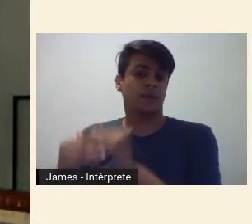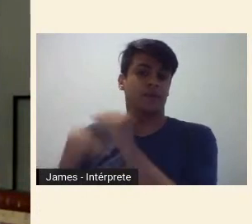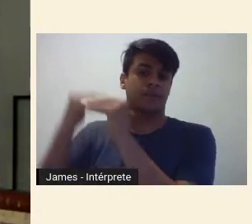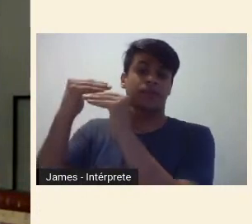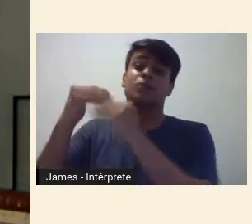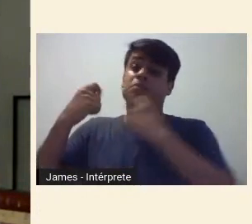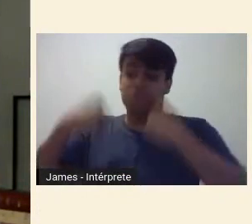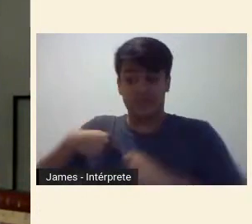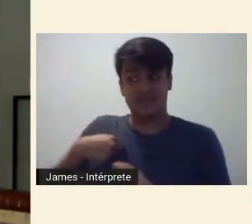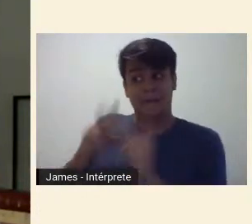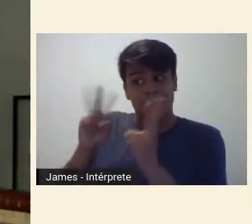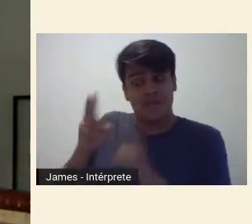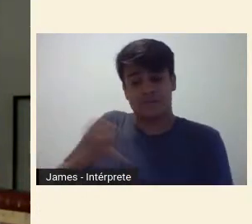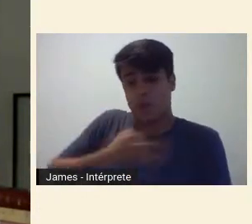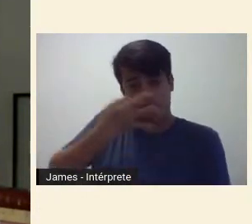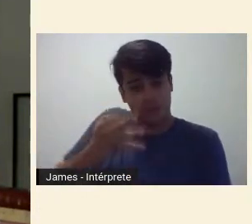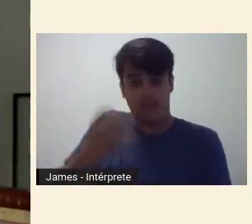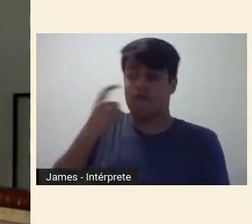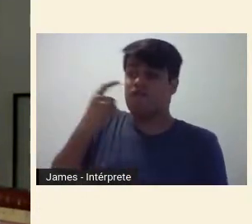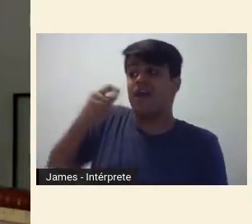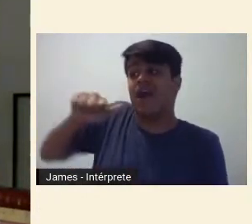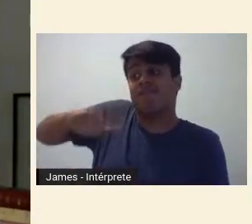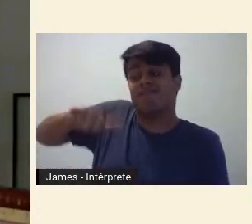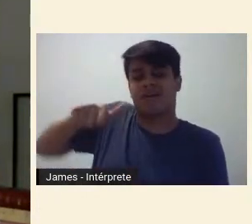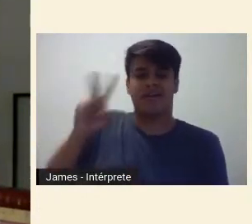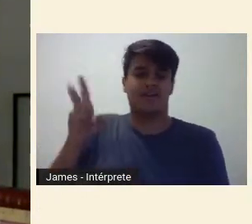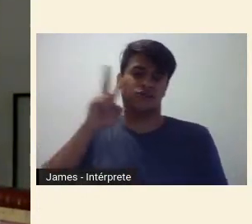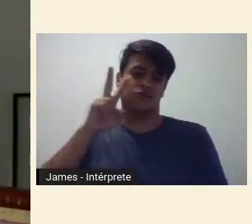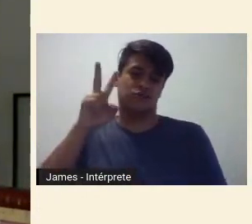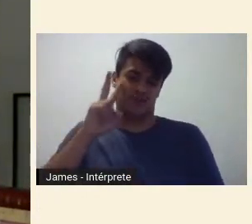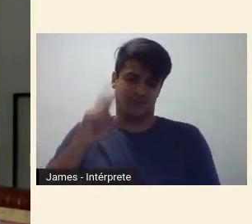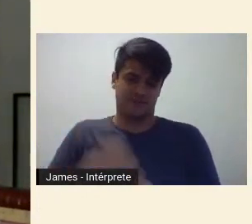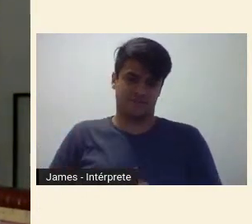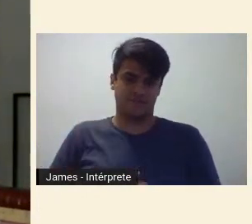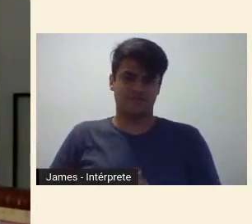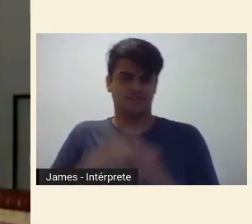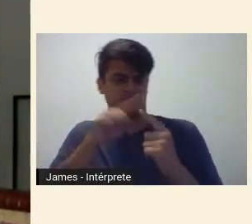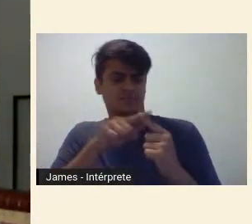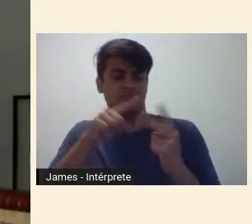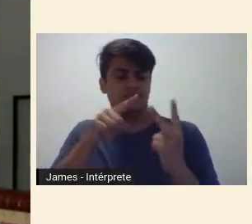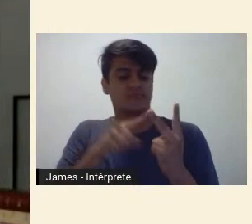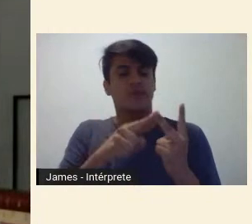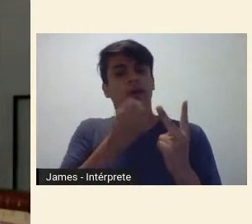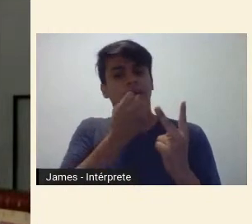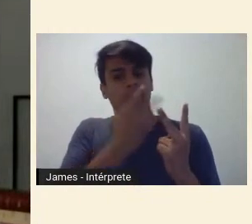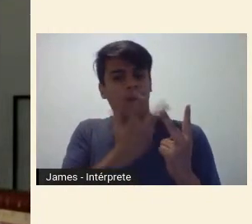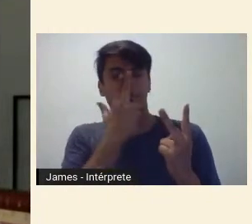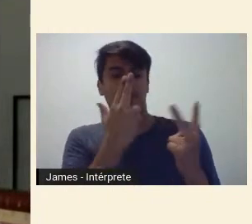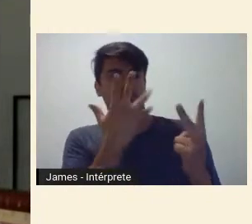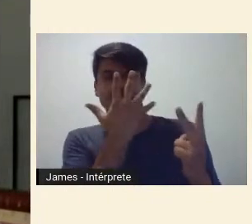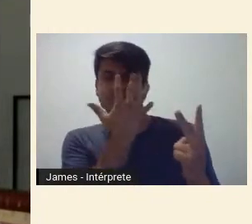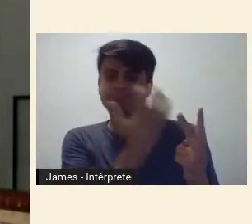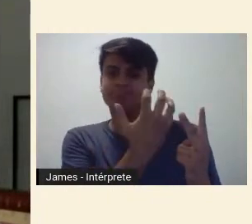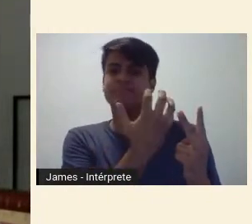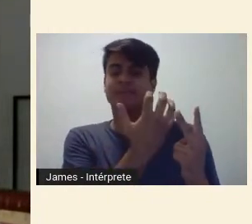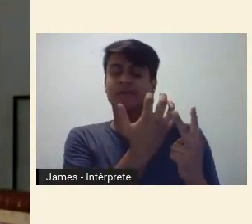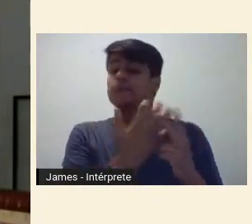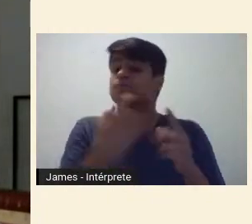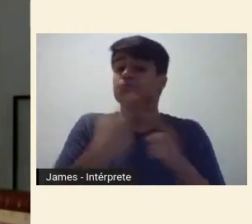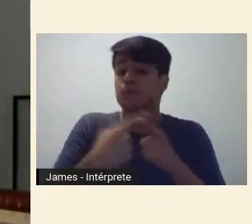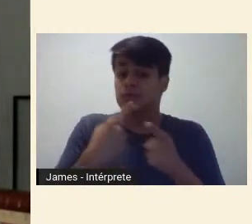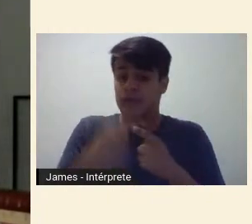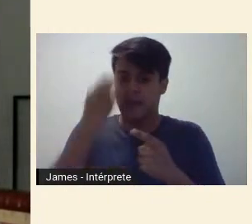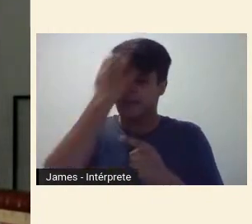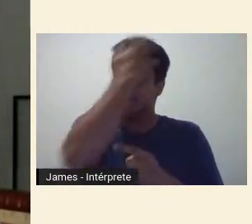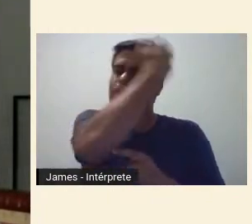de progresso. Fecho aspas. Esses trechos se tornam atrativos ao exercício aqui proposto se assumirmos que a Semana de Arte